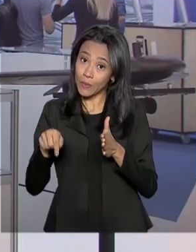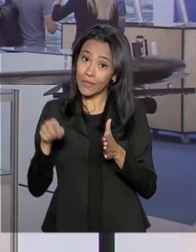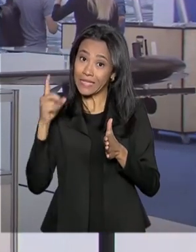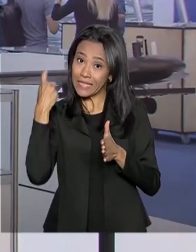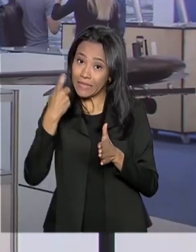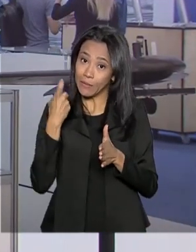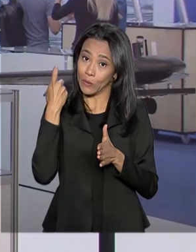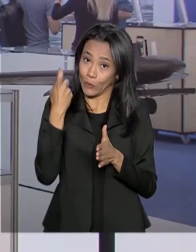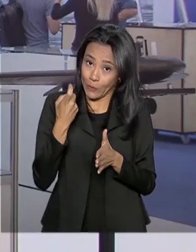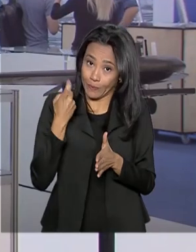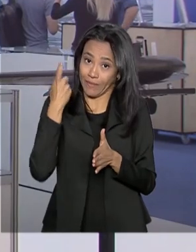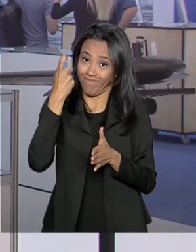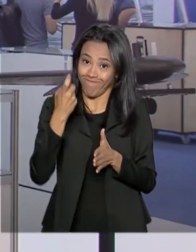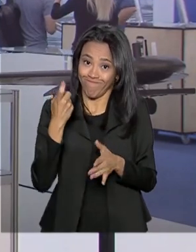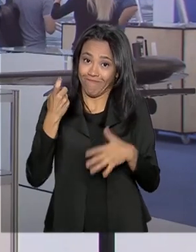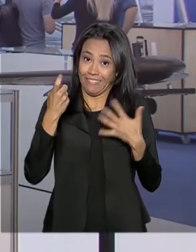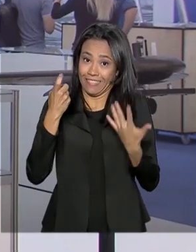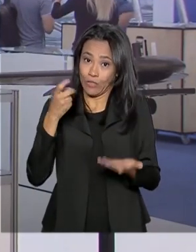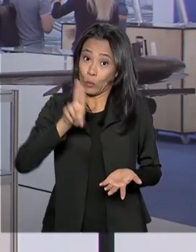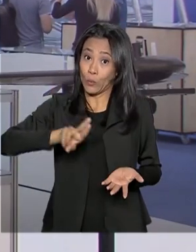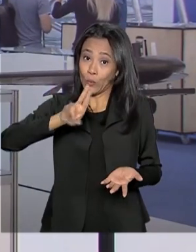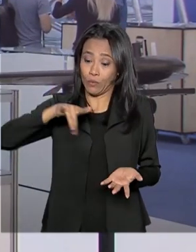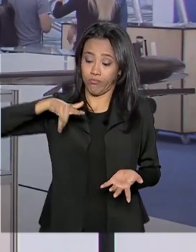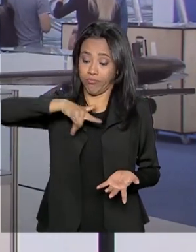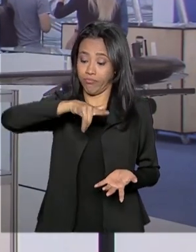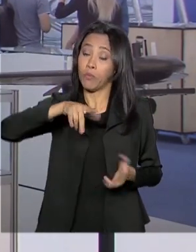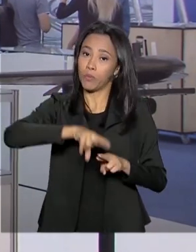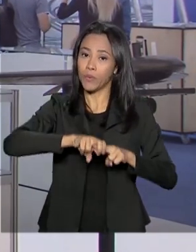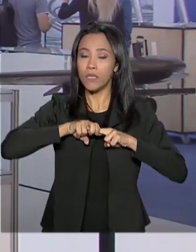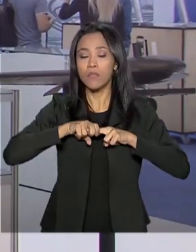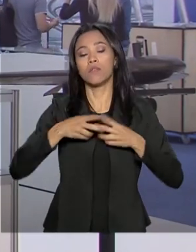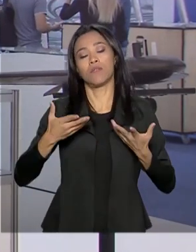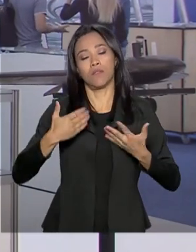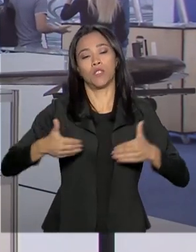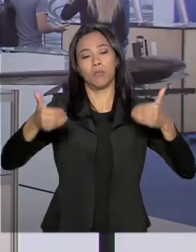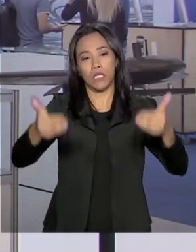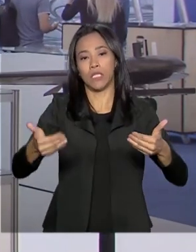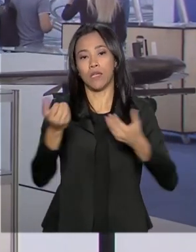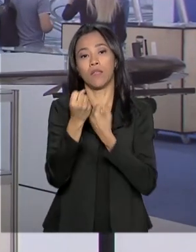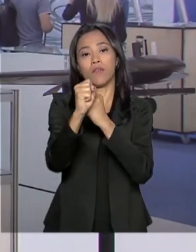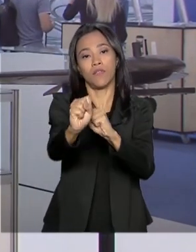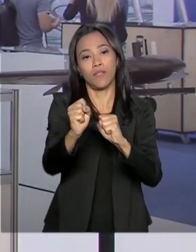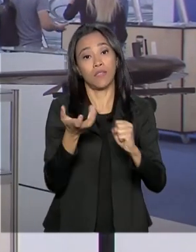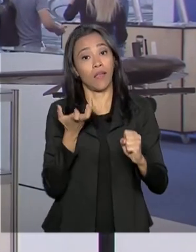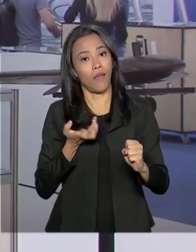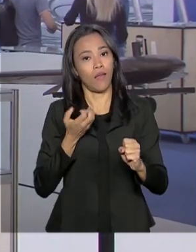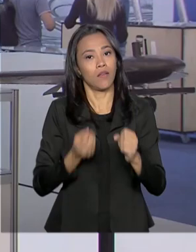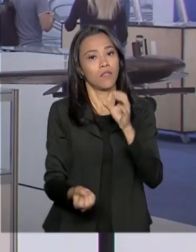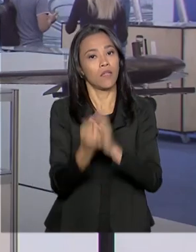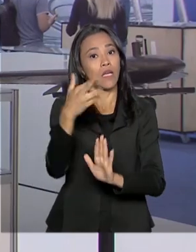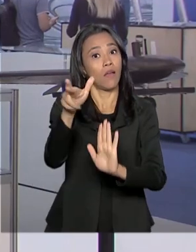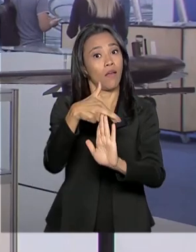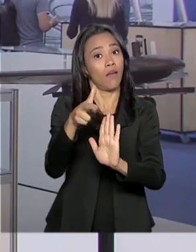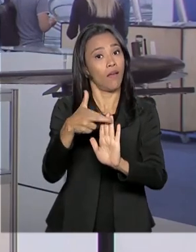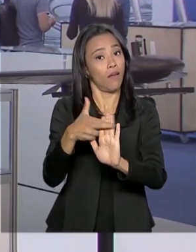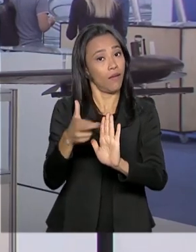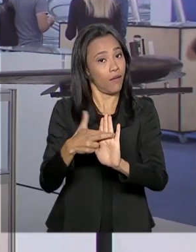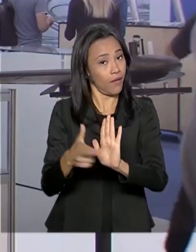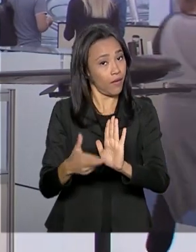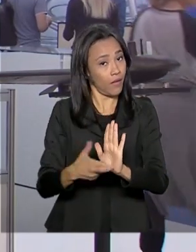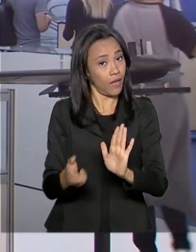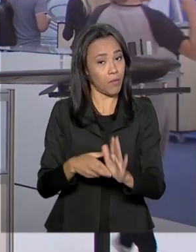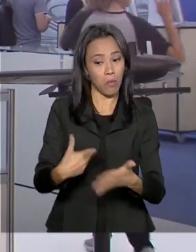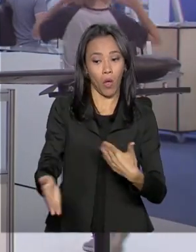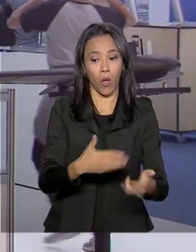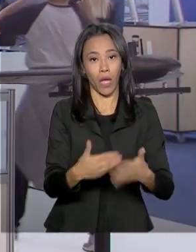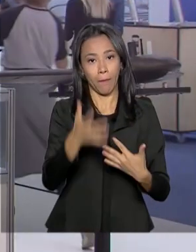preocupante. E é por isso que o Ministério da Defesa está aqui para tentar regulamentar um pouco esse setor e não colocar em risco tanto a aviação